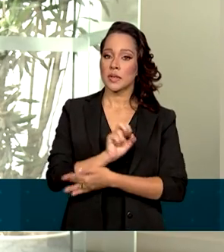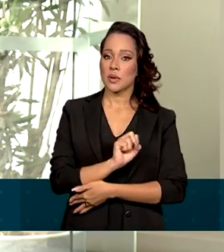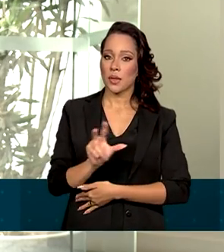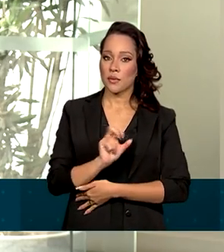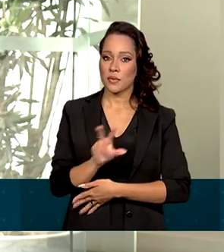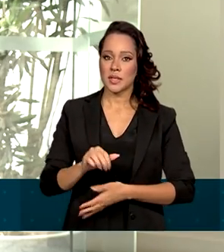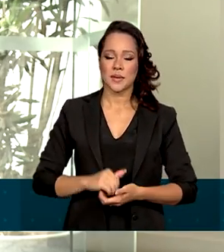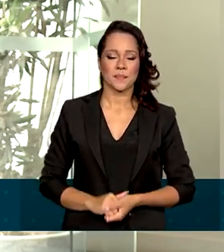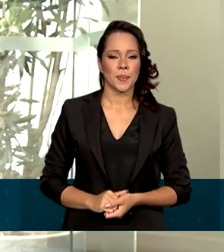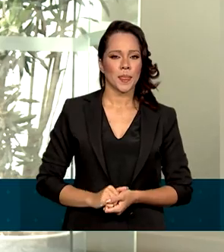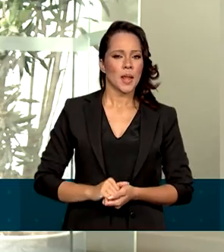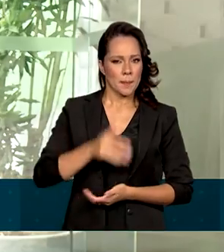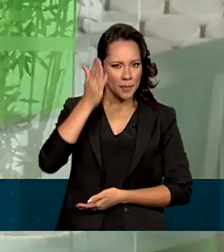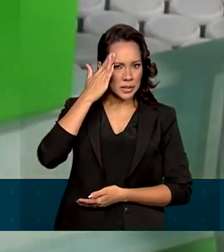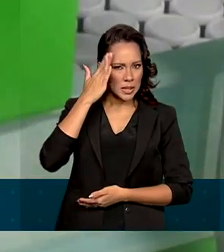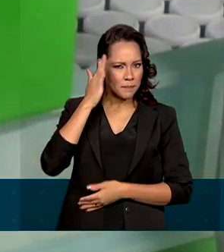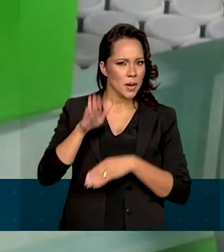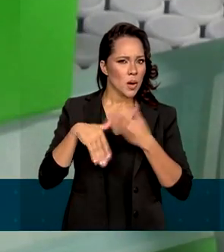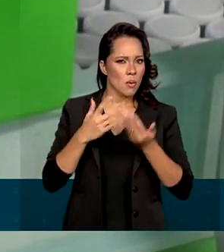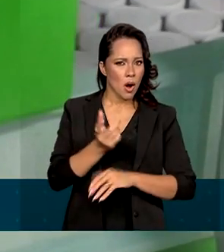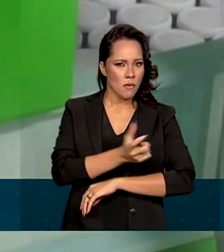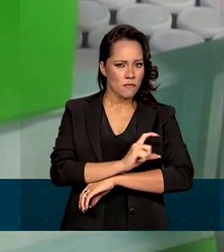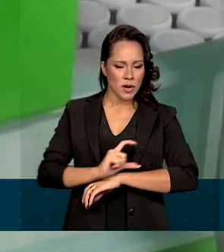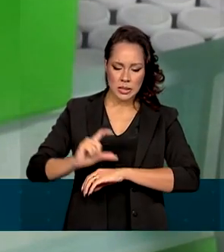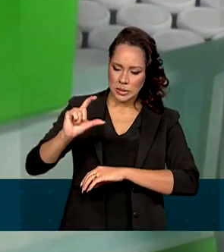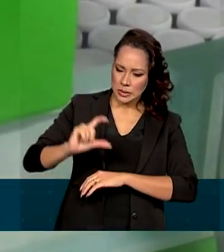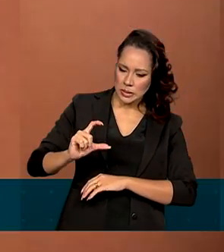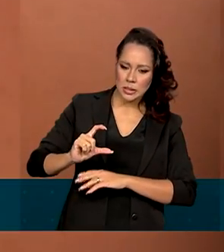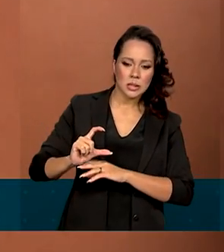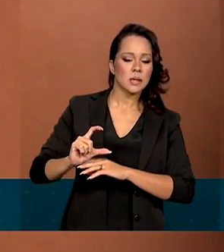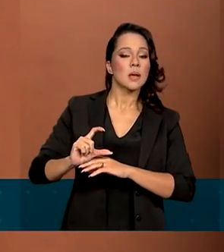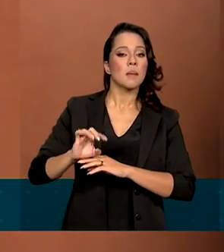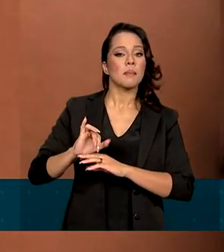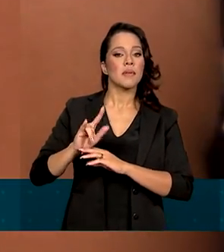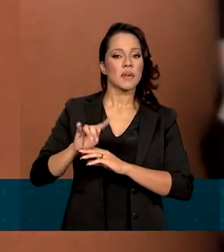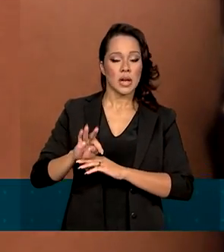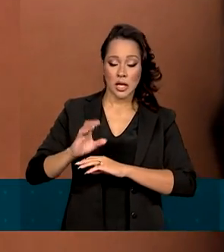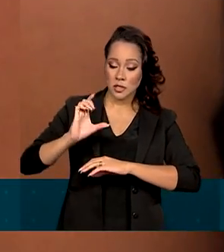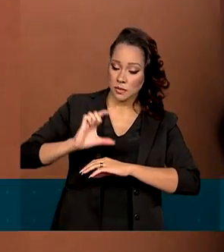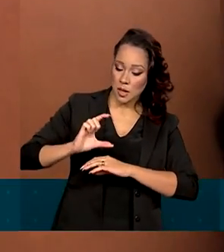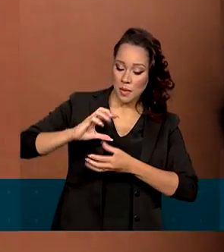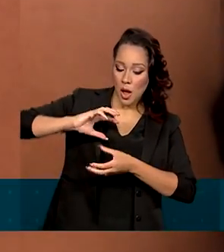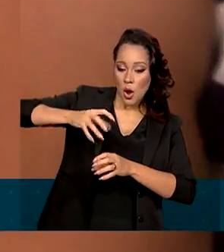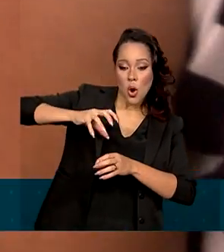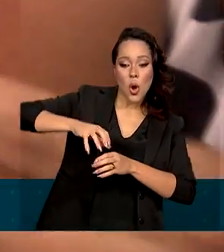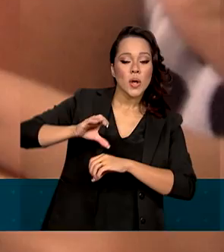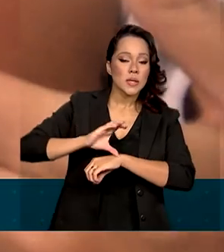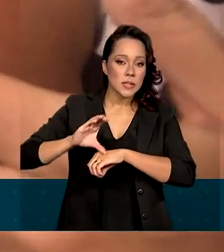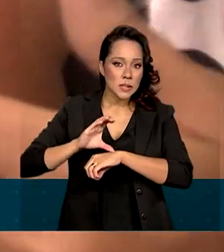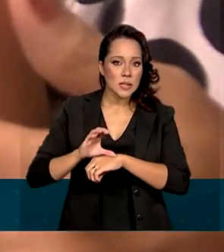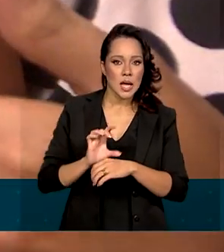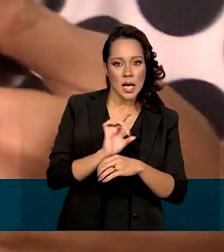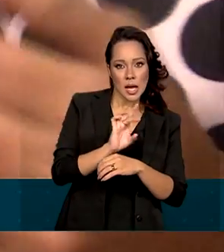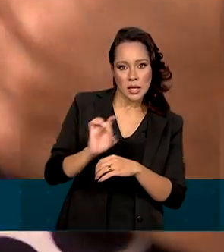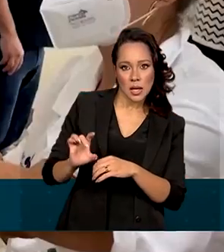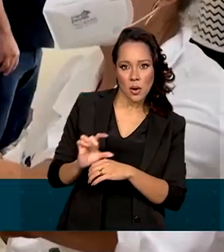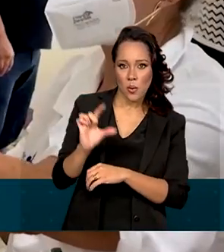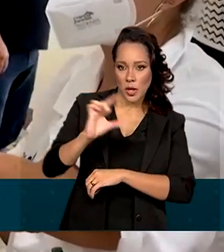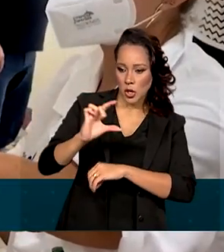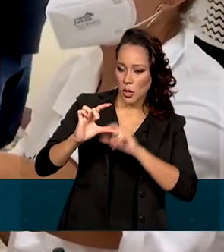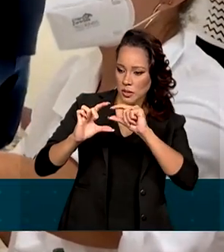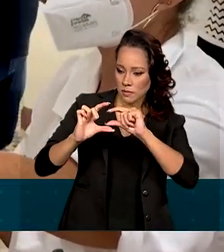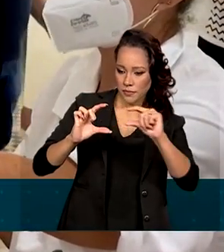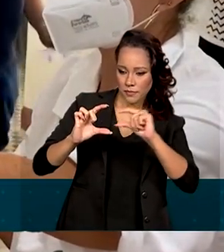Anvisa. Para identificar, os frascos dessas vacinas bivalentes têm tampa na cor cinza e cada uma tem seis